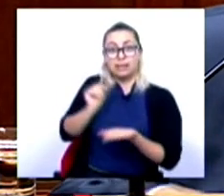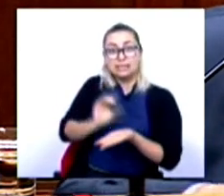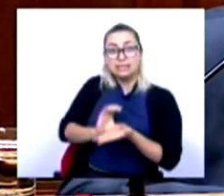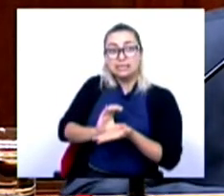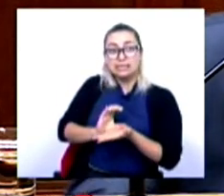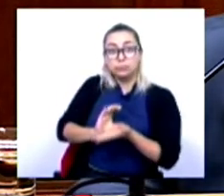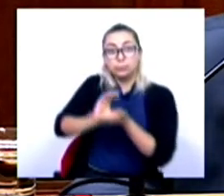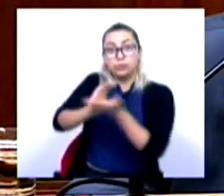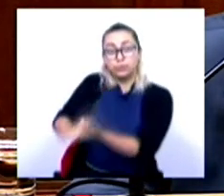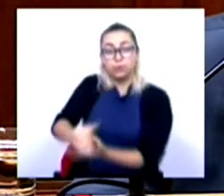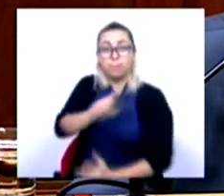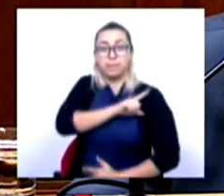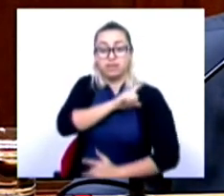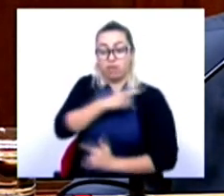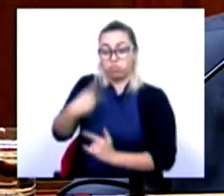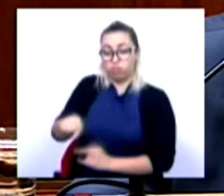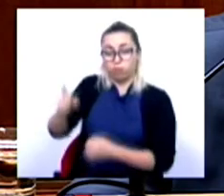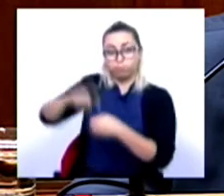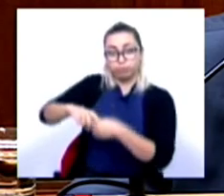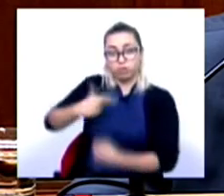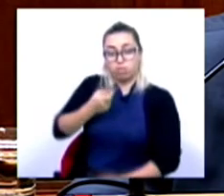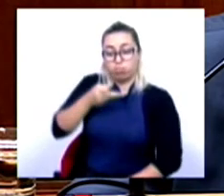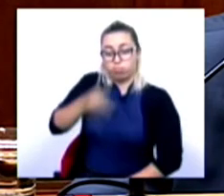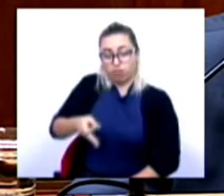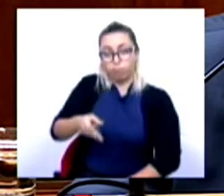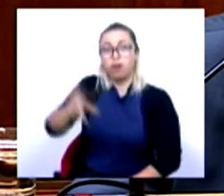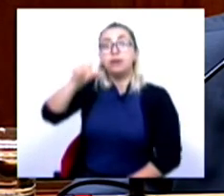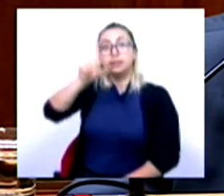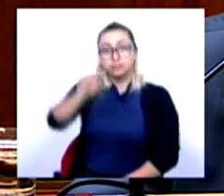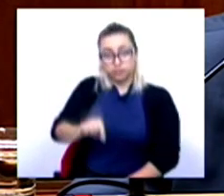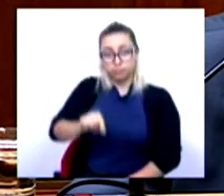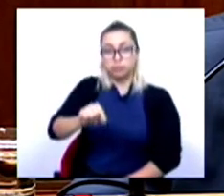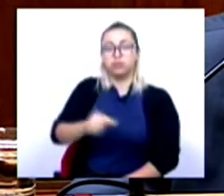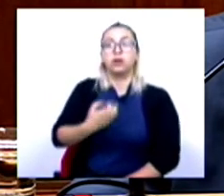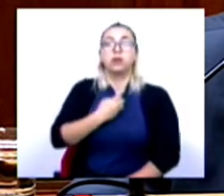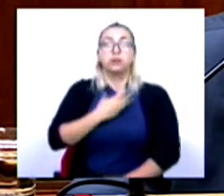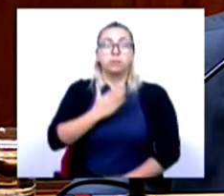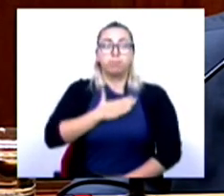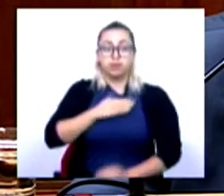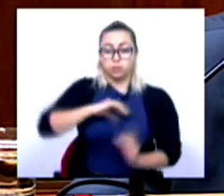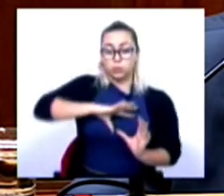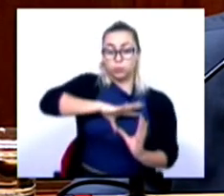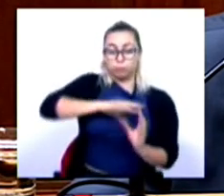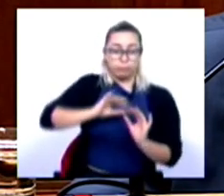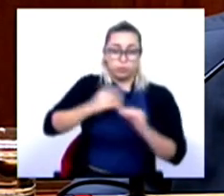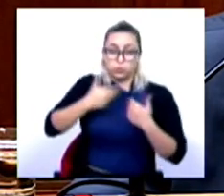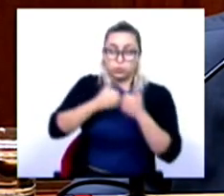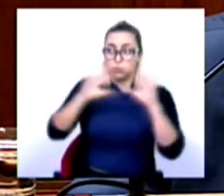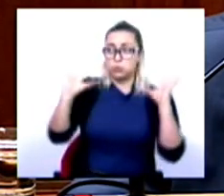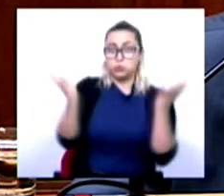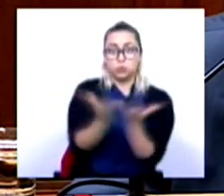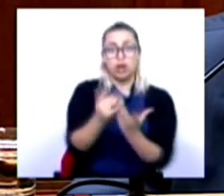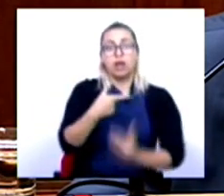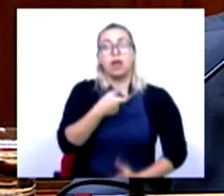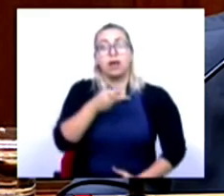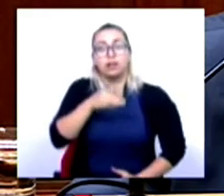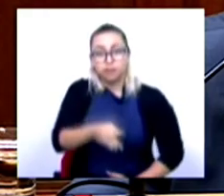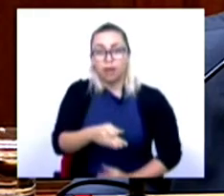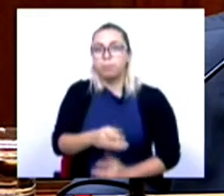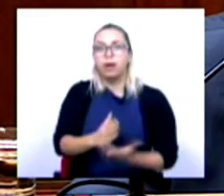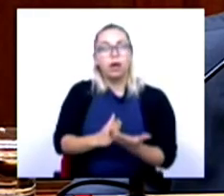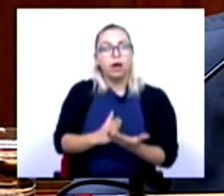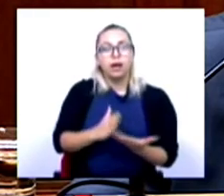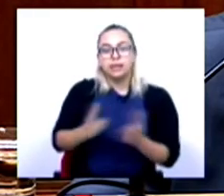privado que tínhamos na TAPO, e que lhe aconteceu nas suas empresas à escala global, a TAPO tinha ido pelo mesmo